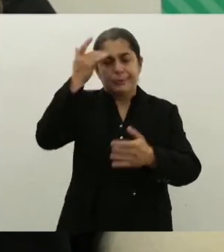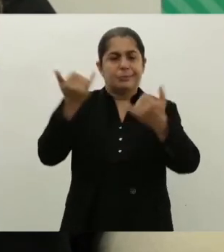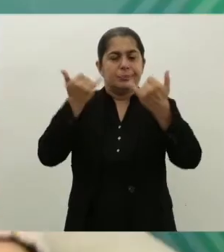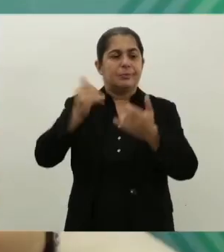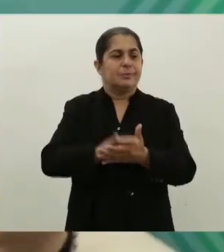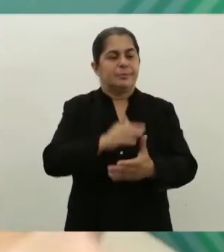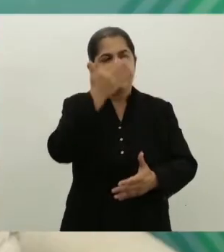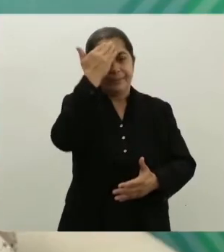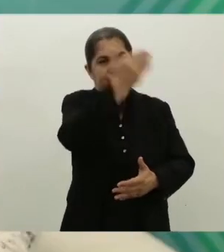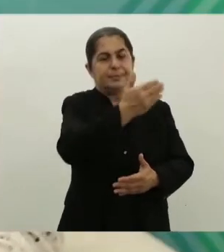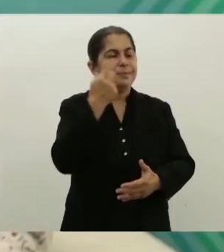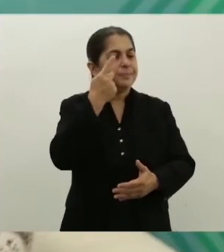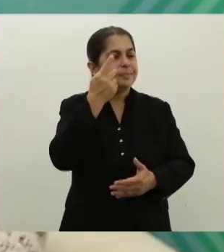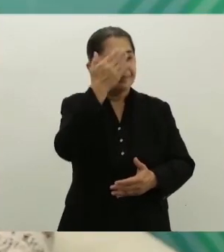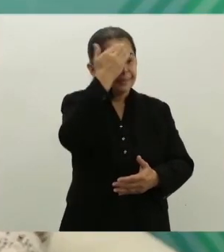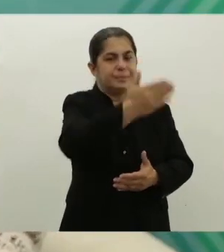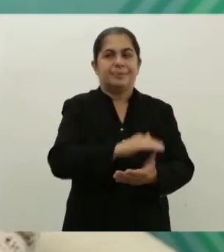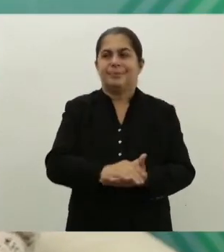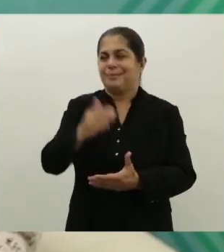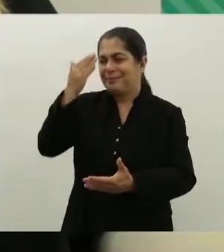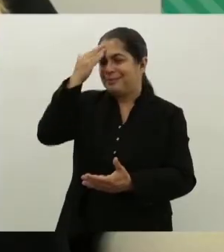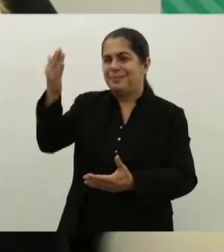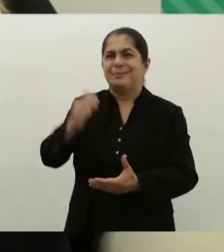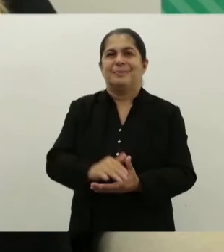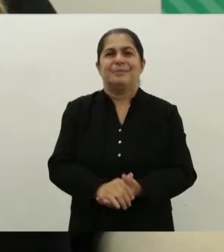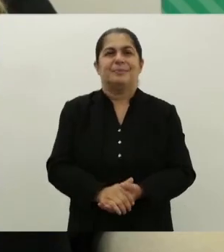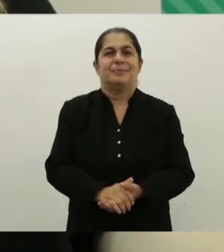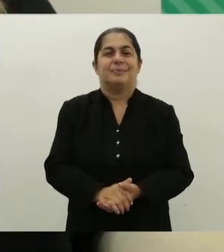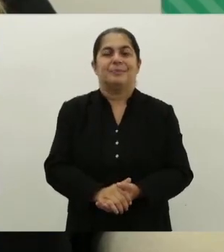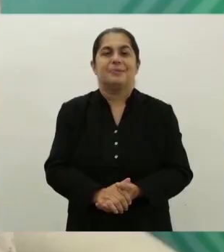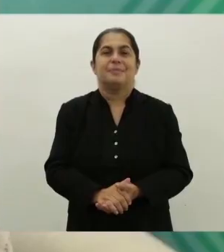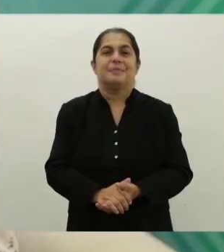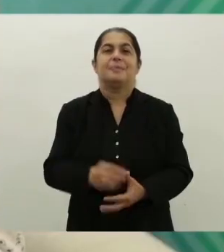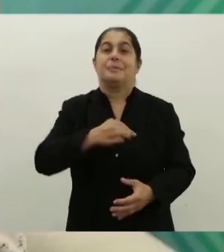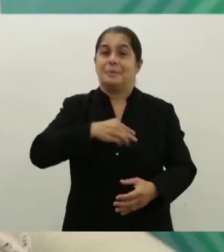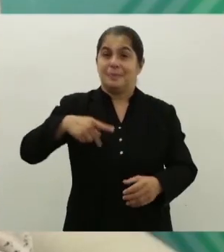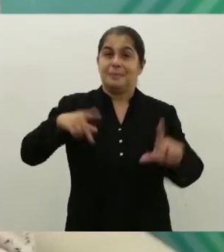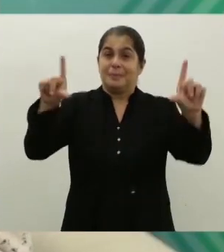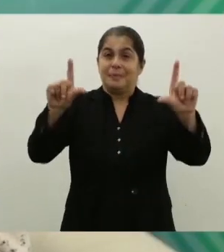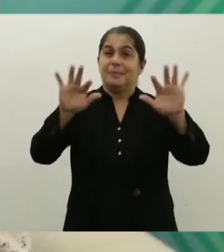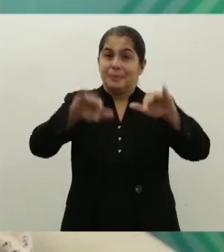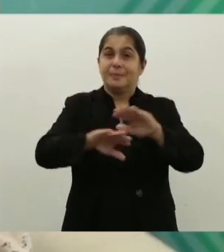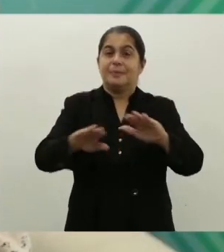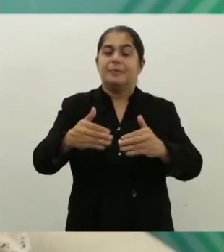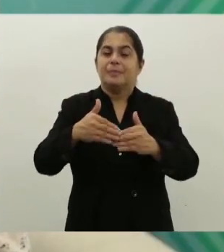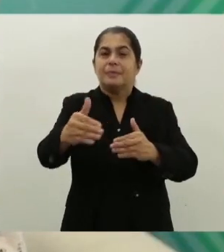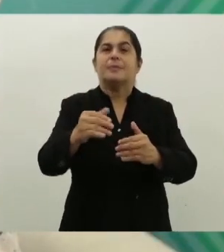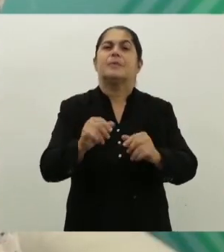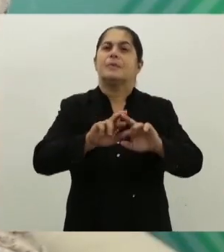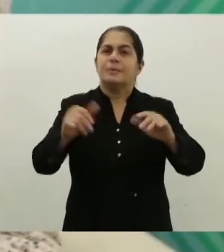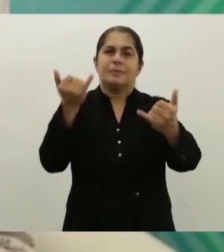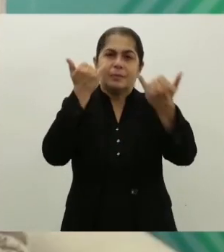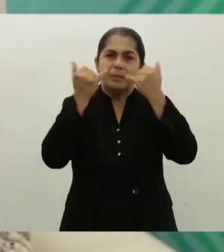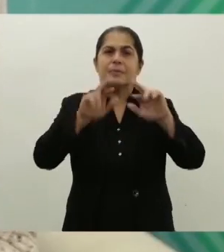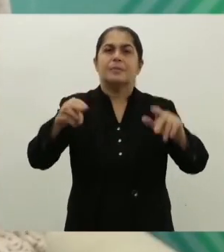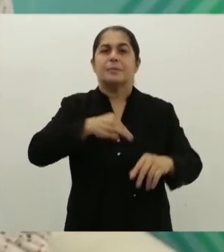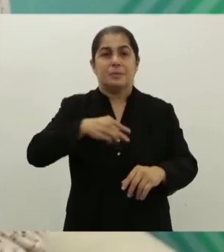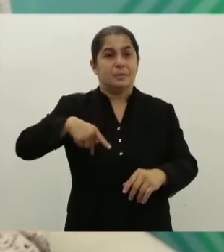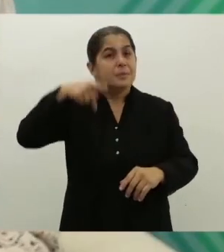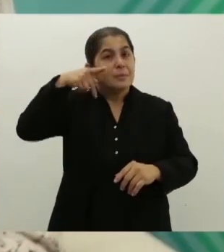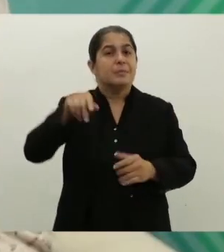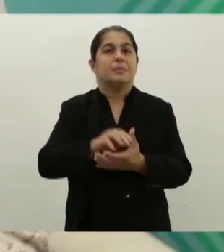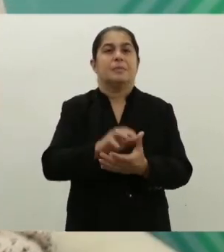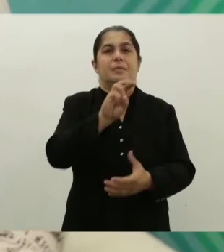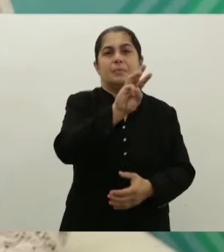criticando. Promotora, muito obrigada pela entrevista. Nós é que agradecemos. O MPTV termina aqui. Outras informações a respeito do Ministério